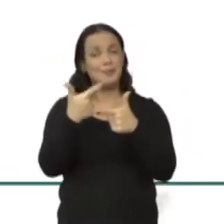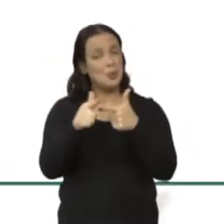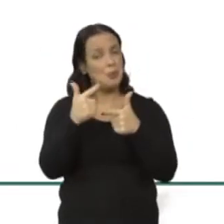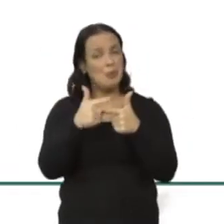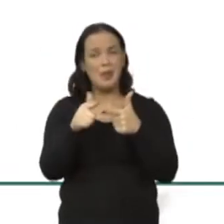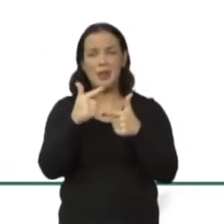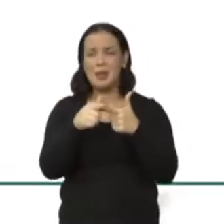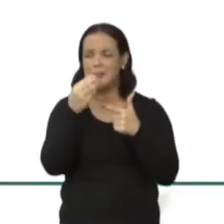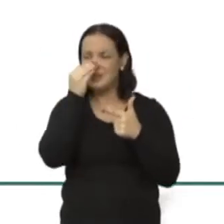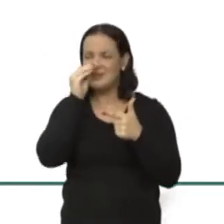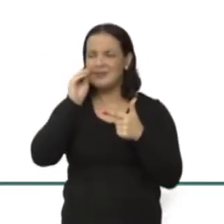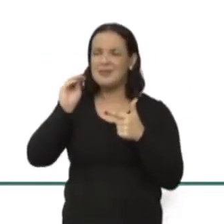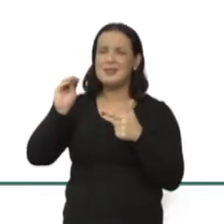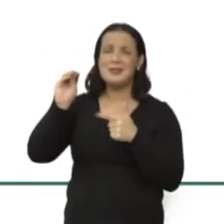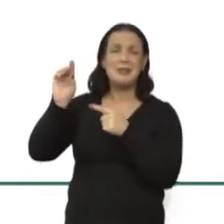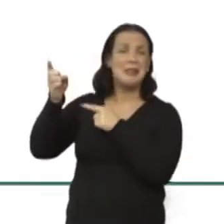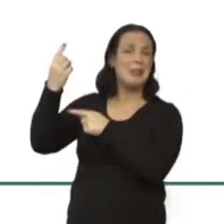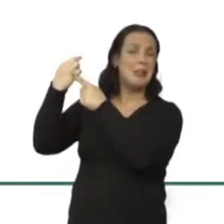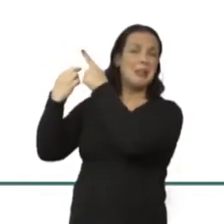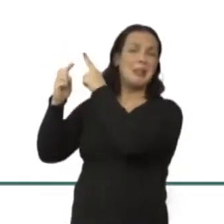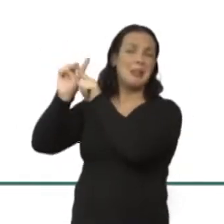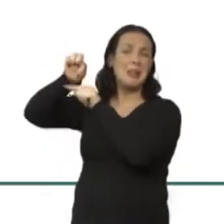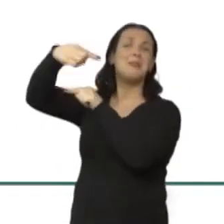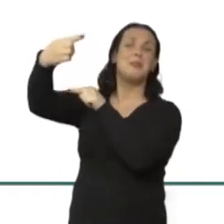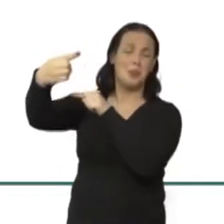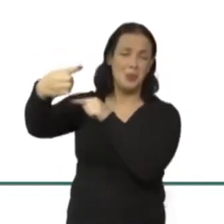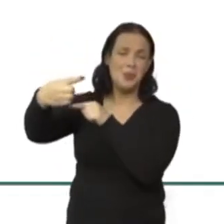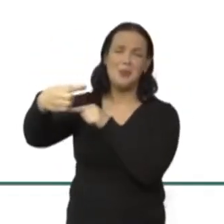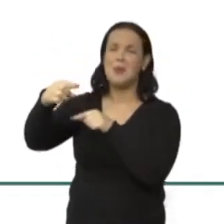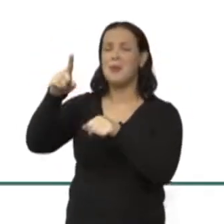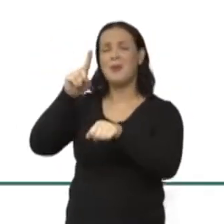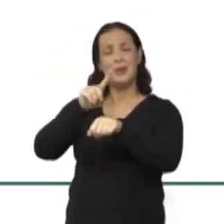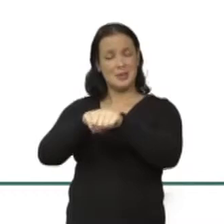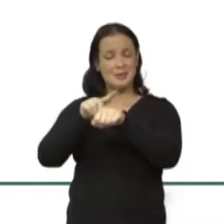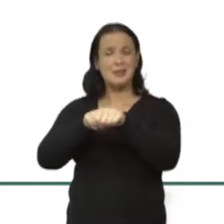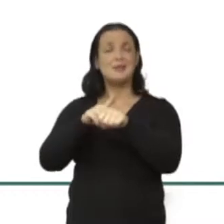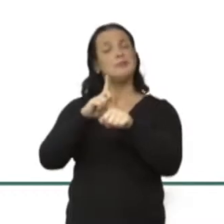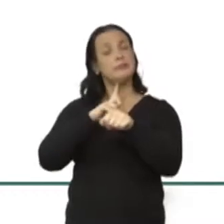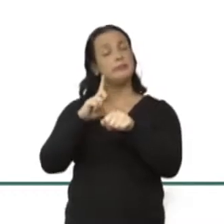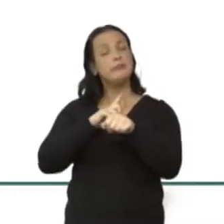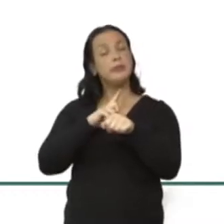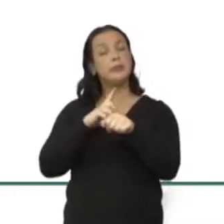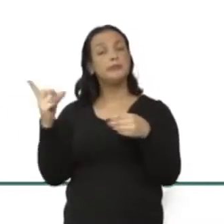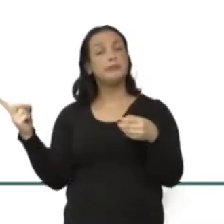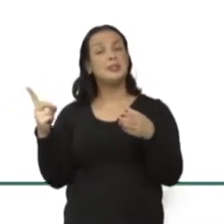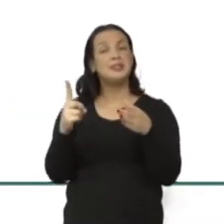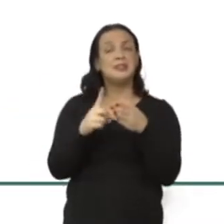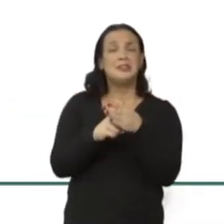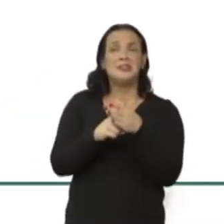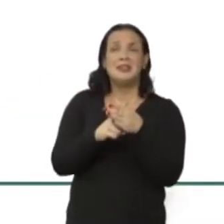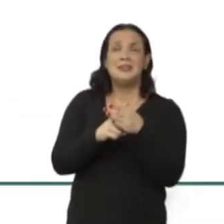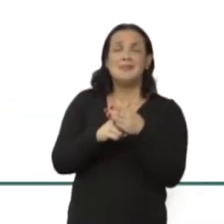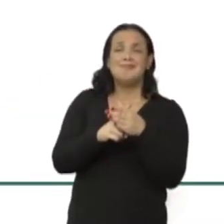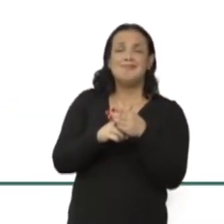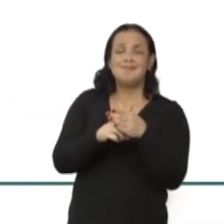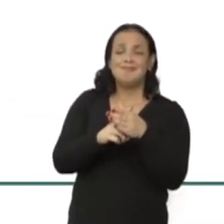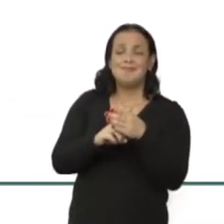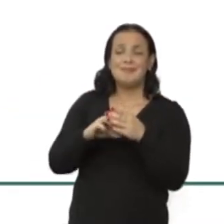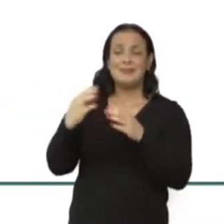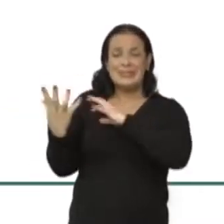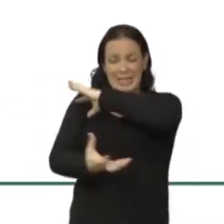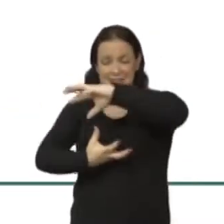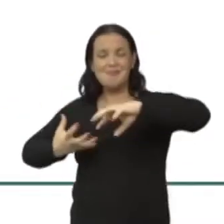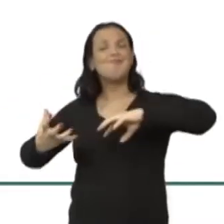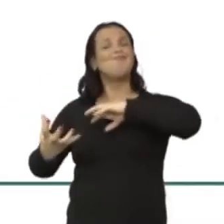deixando para depois, para quando sobrasse um tempo, e aí vem a crise e funciona